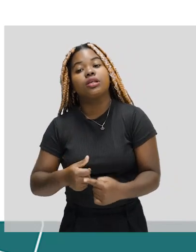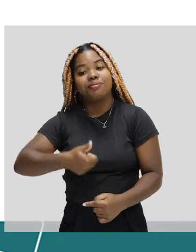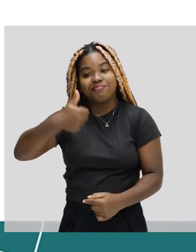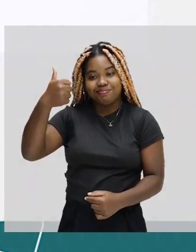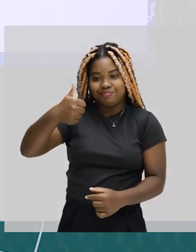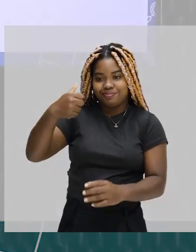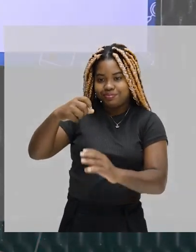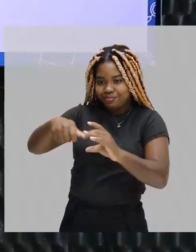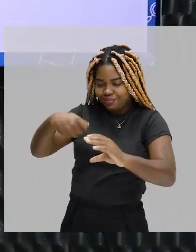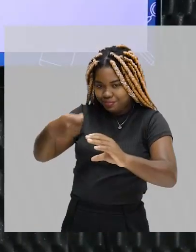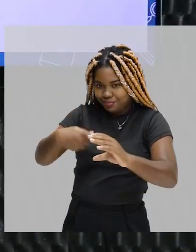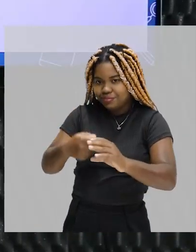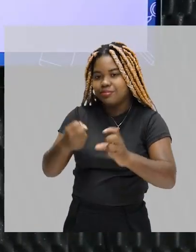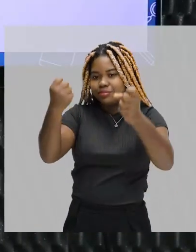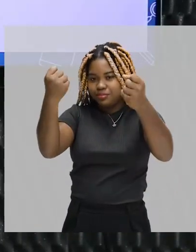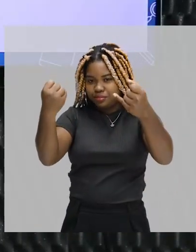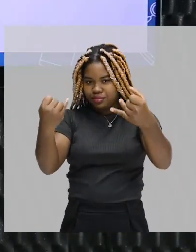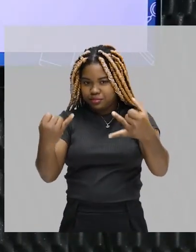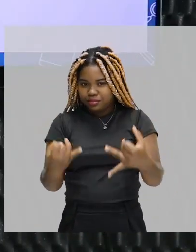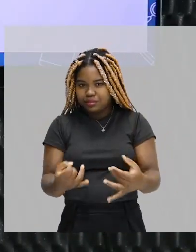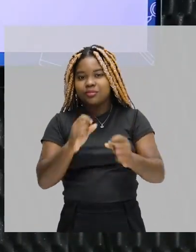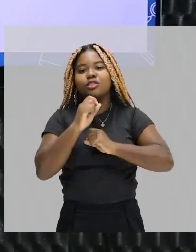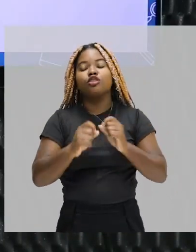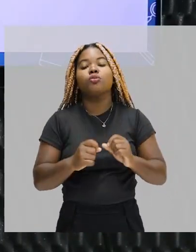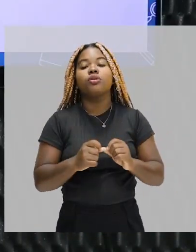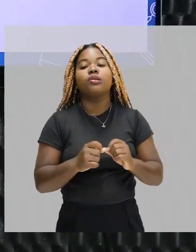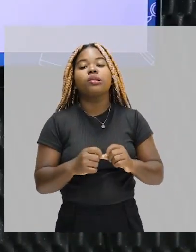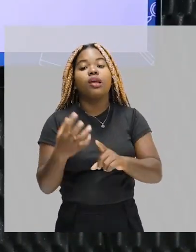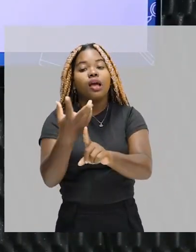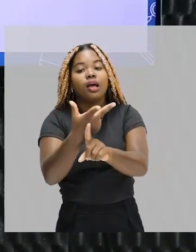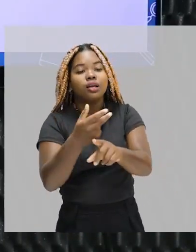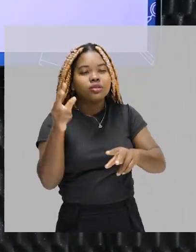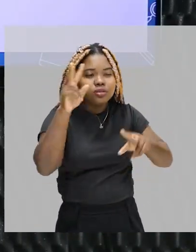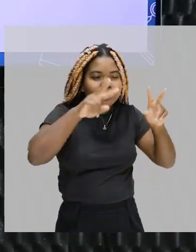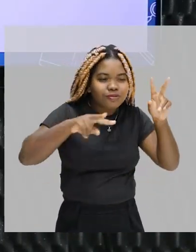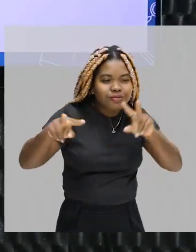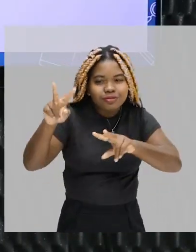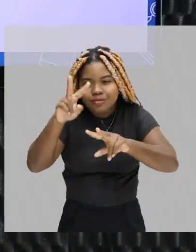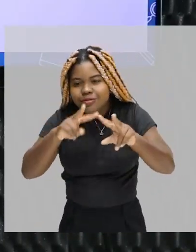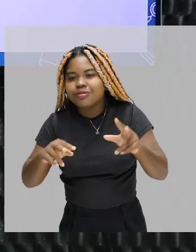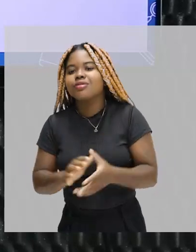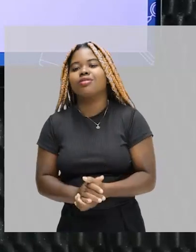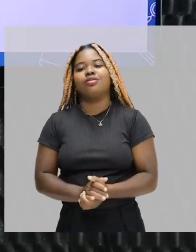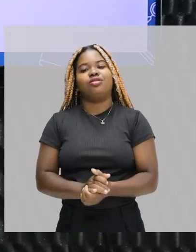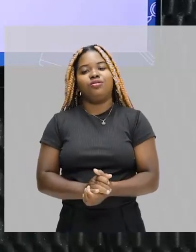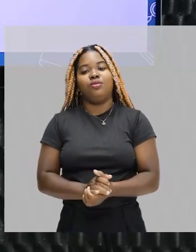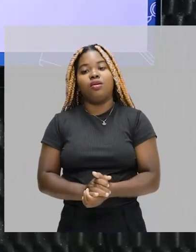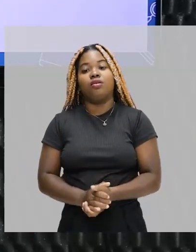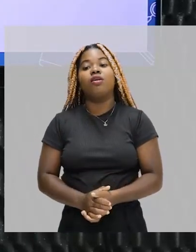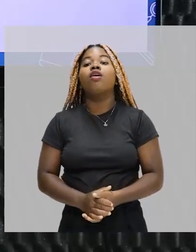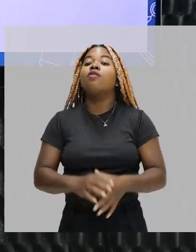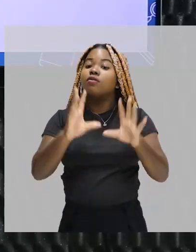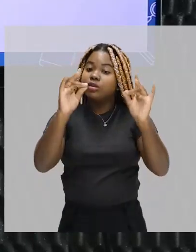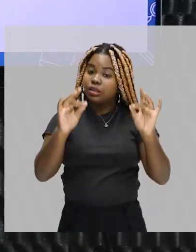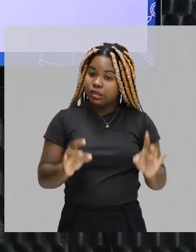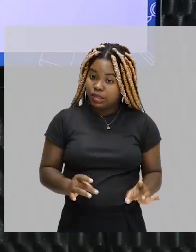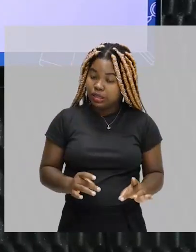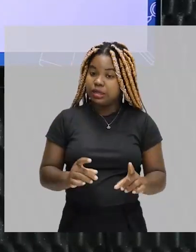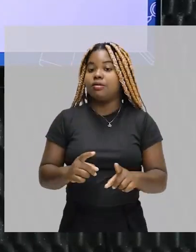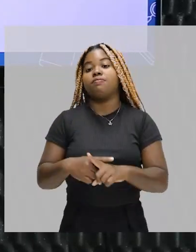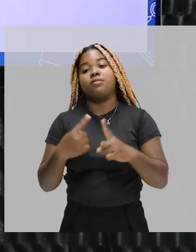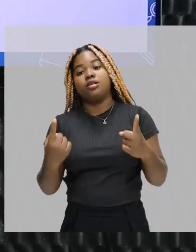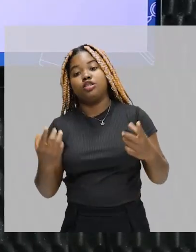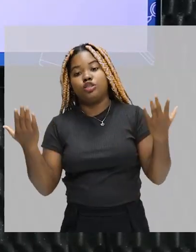exclusivamente sobre artes visuais. Eu vou dar uma modificada, a gente vai transitar para artes visuais, mas em outros caminhos também, que